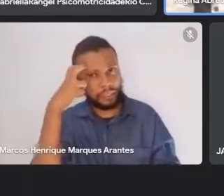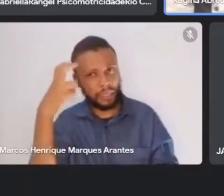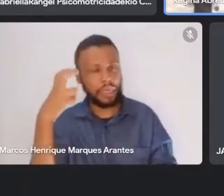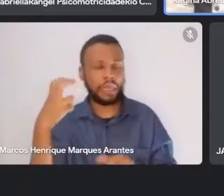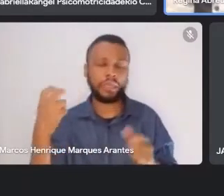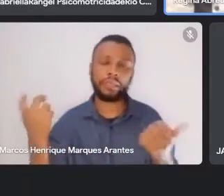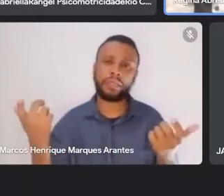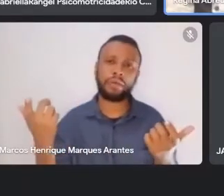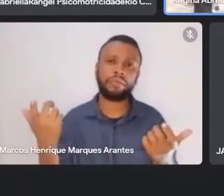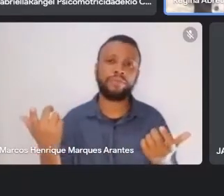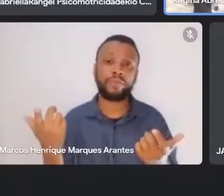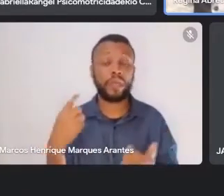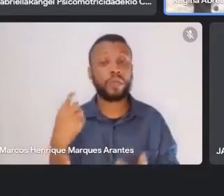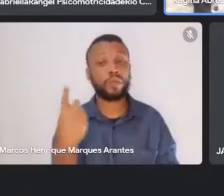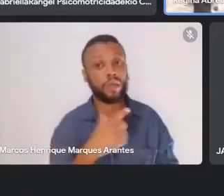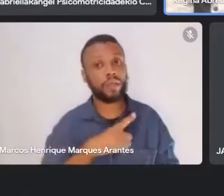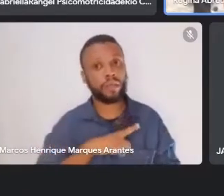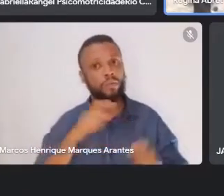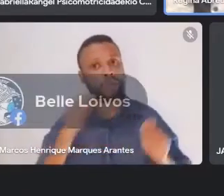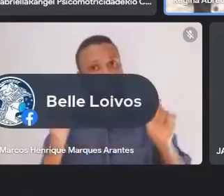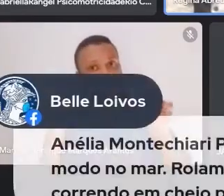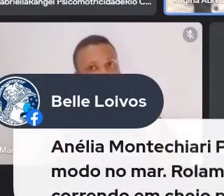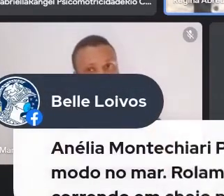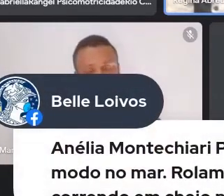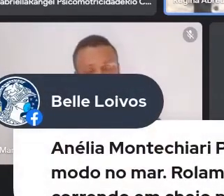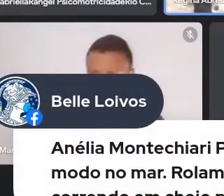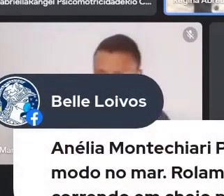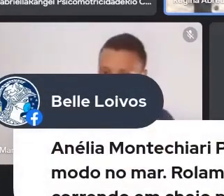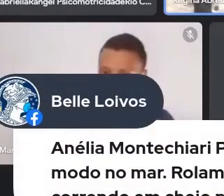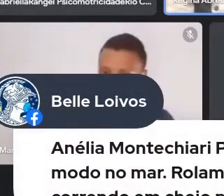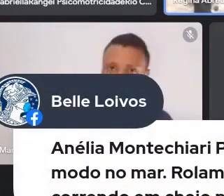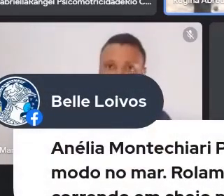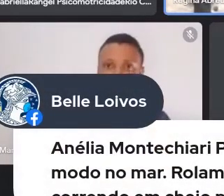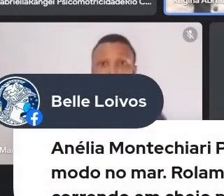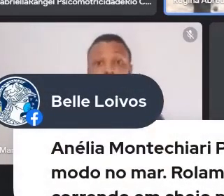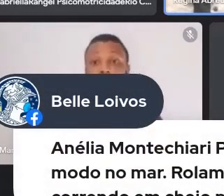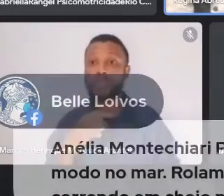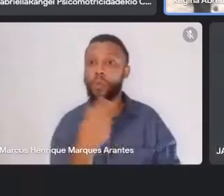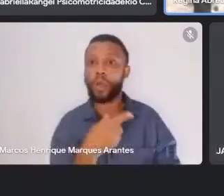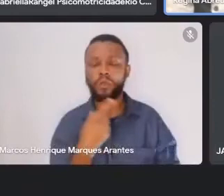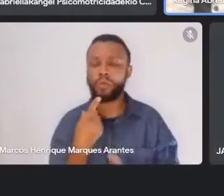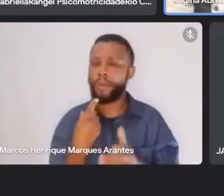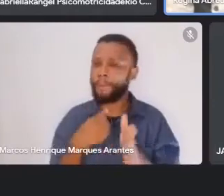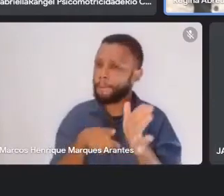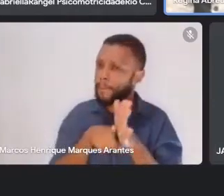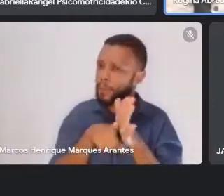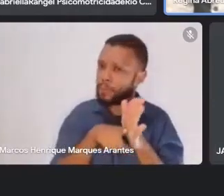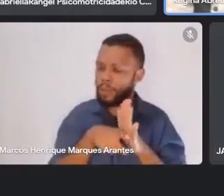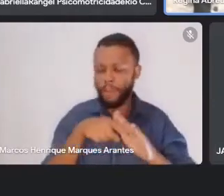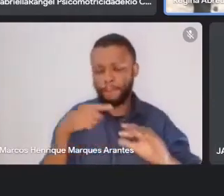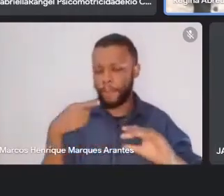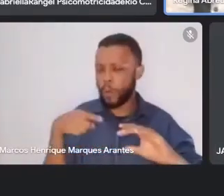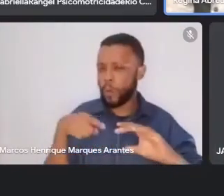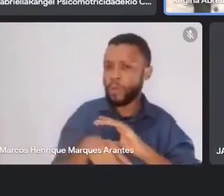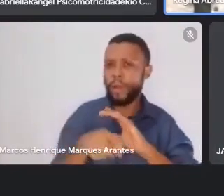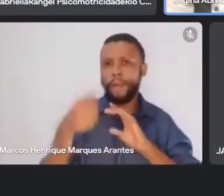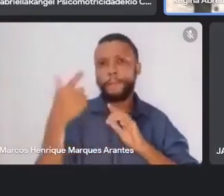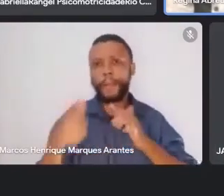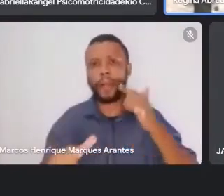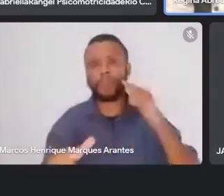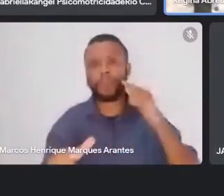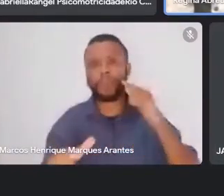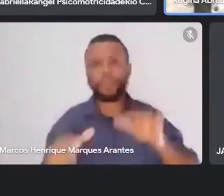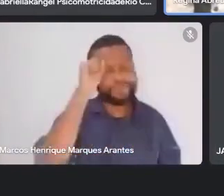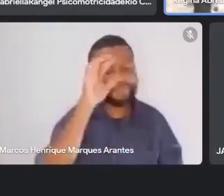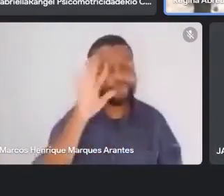temos capacidade para isso se mergulharmos cada vez mais nos pensamentos do passado que